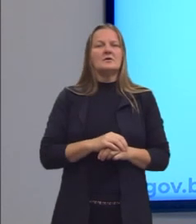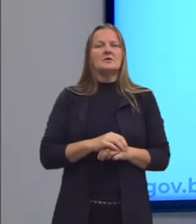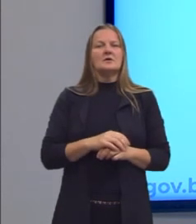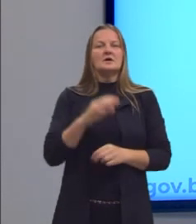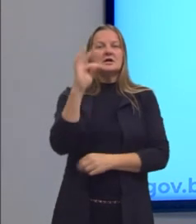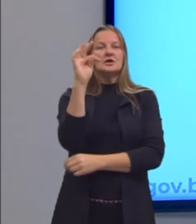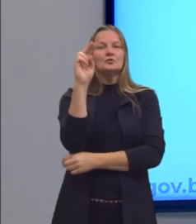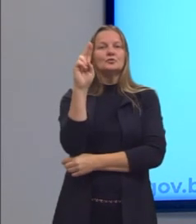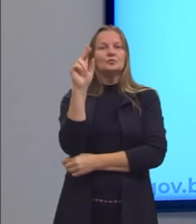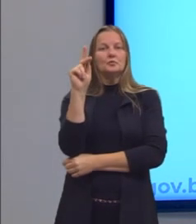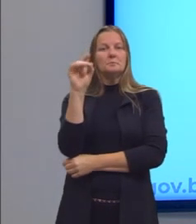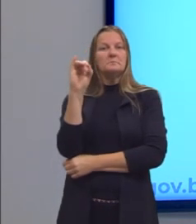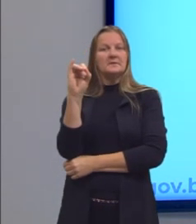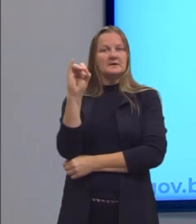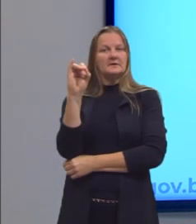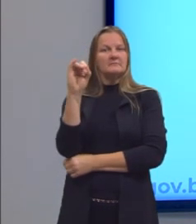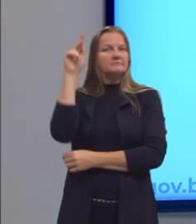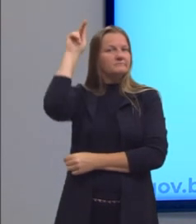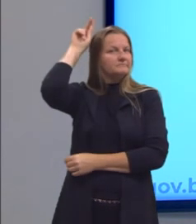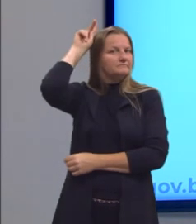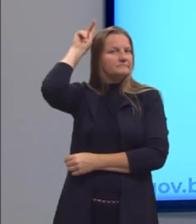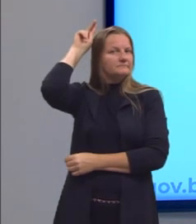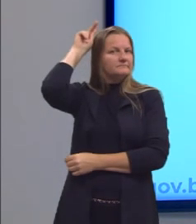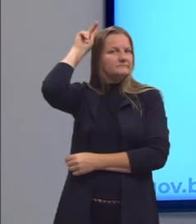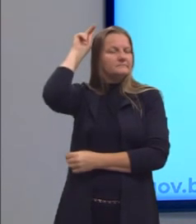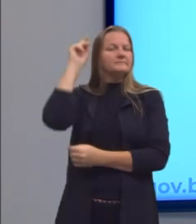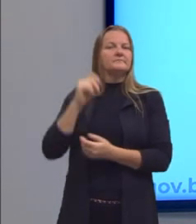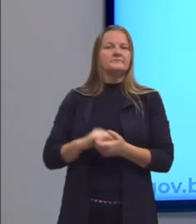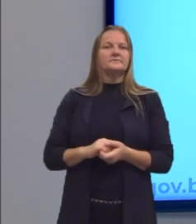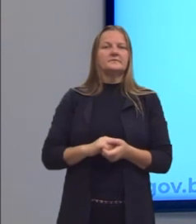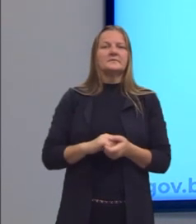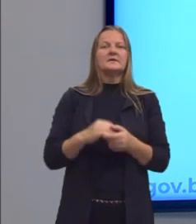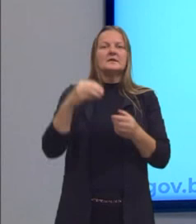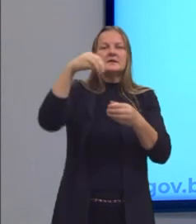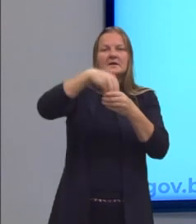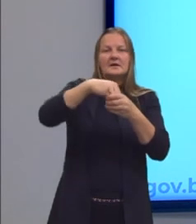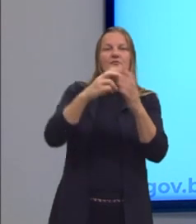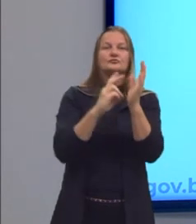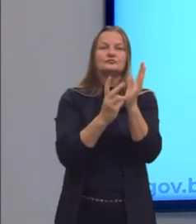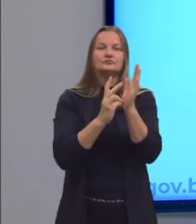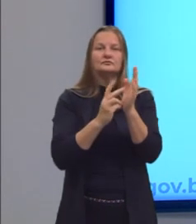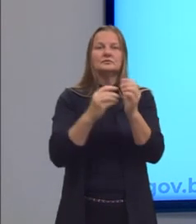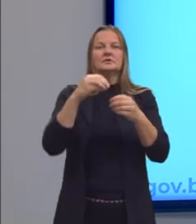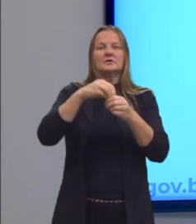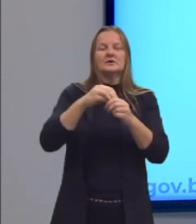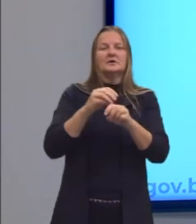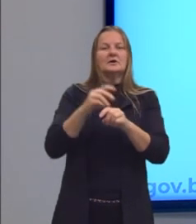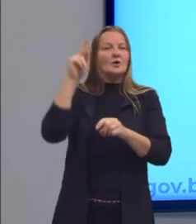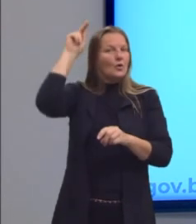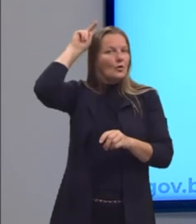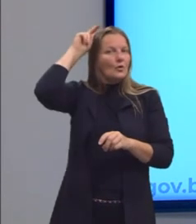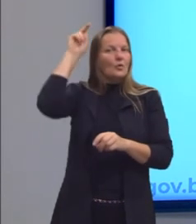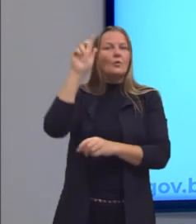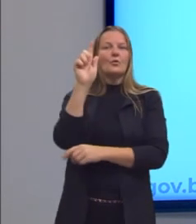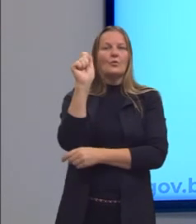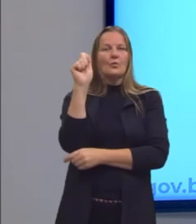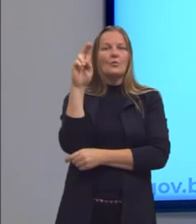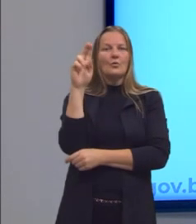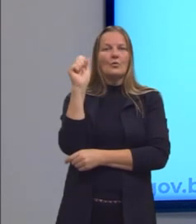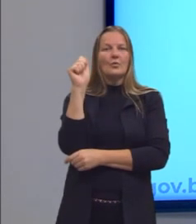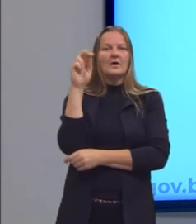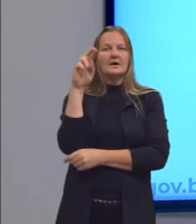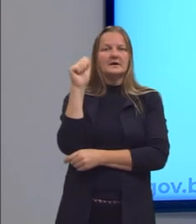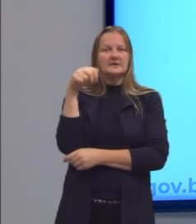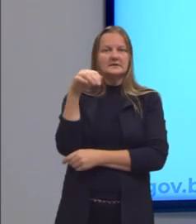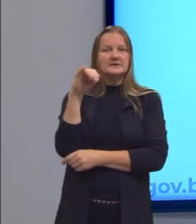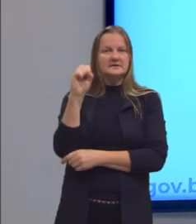tupi e alguns... dentro do tupi, a gente vai ter os guaranis, vai ter vários outros